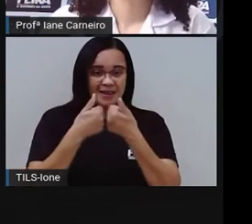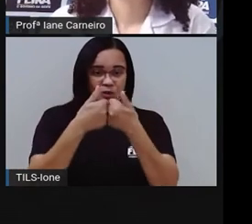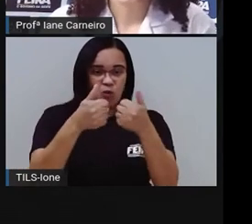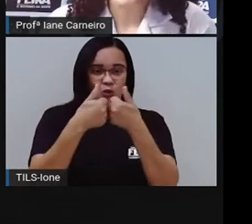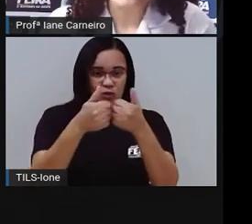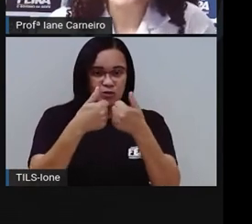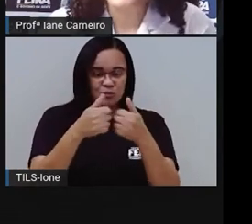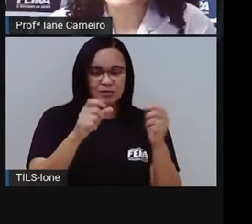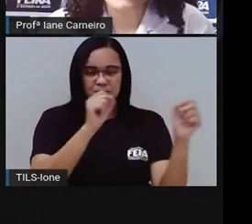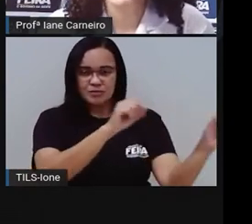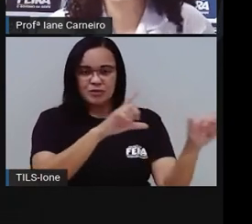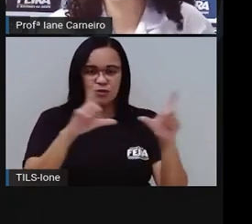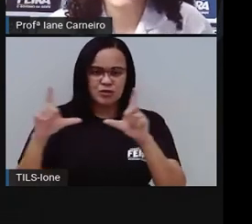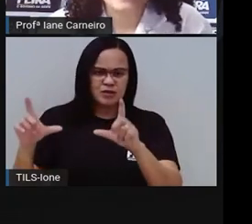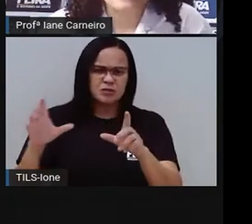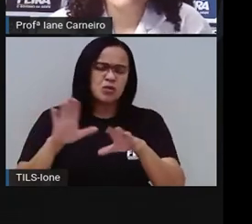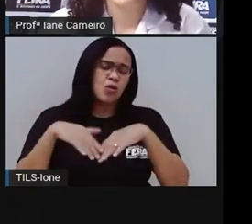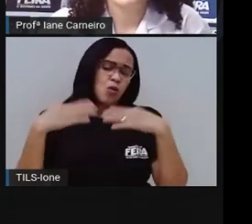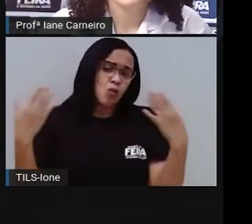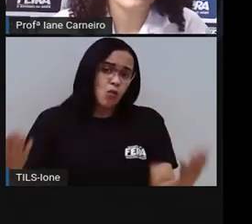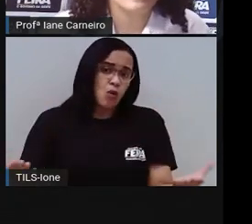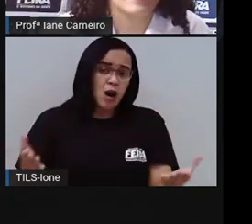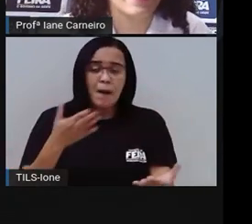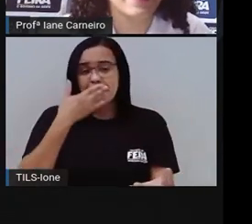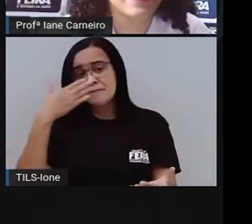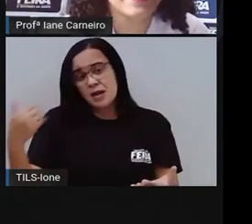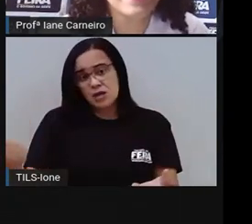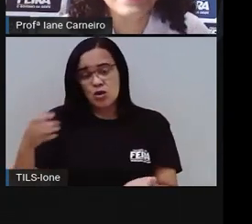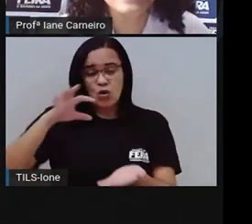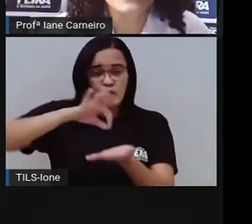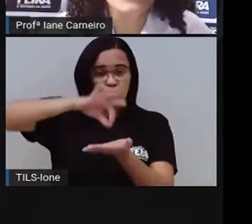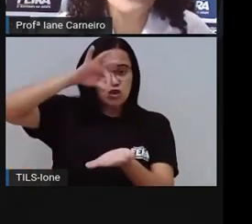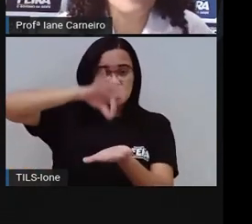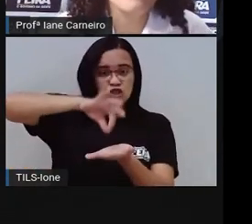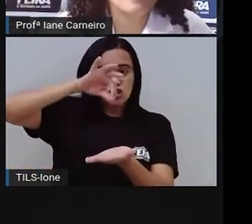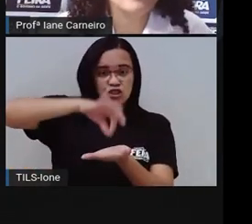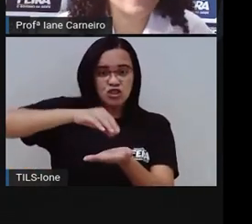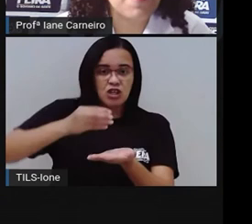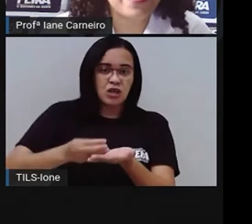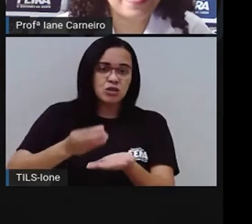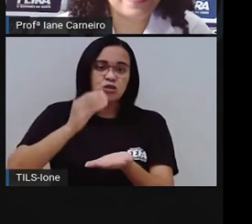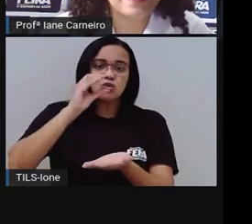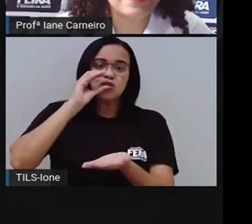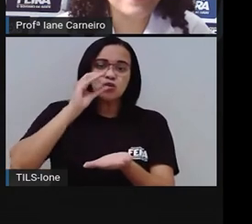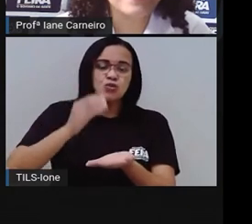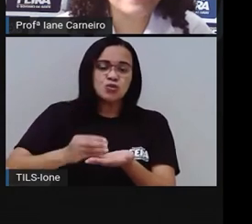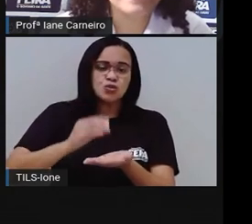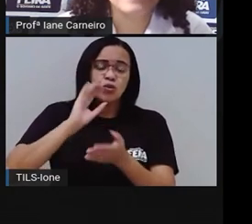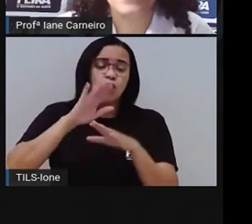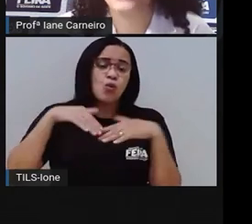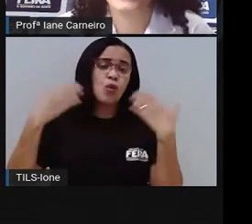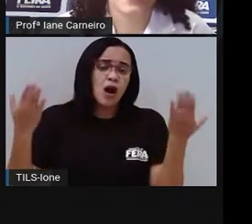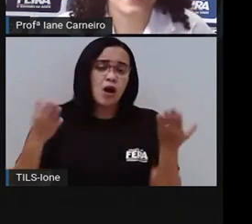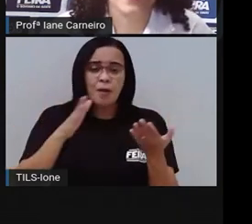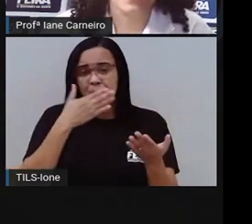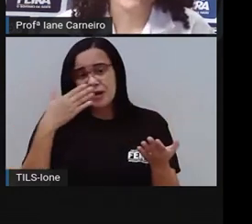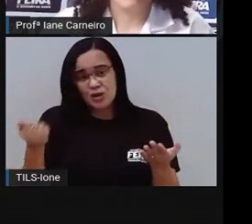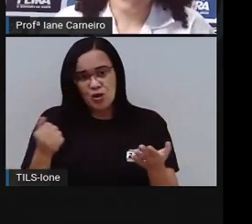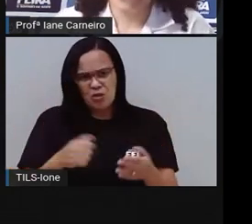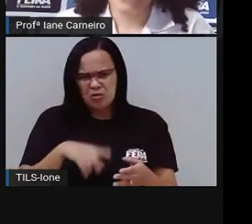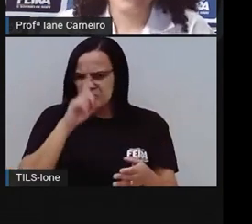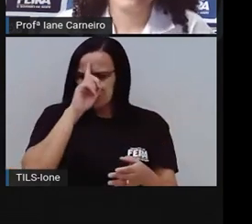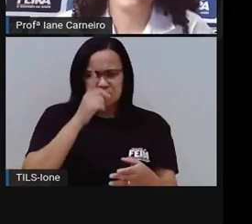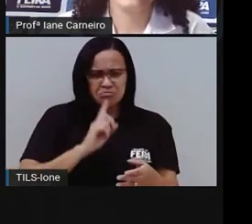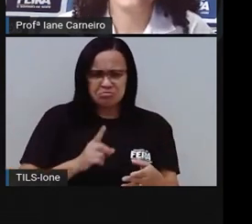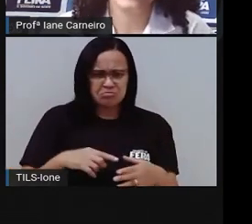Próximo. Qual é o melhor chá para careca? Qual é melhor chá para careca? Eu não sei esse não.